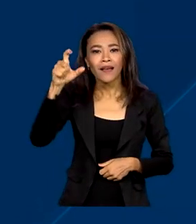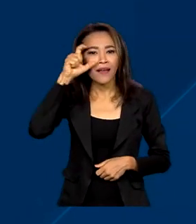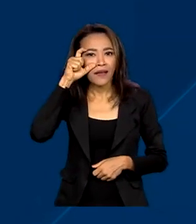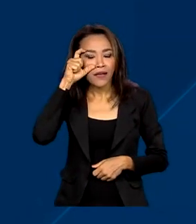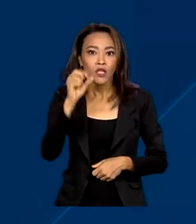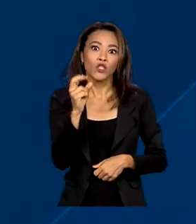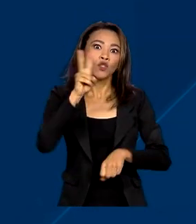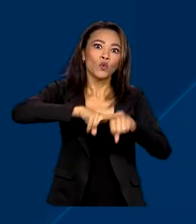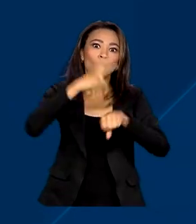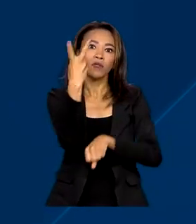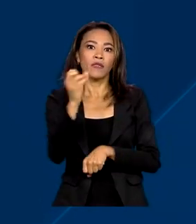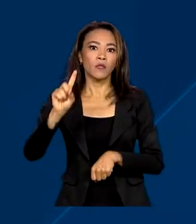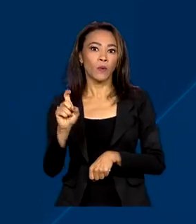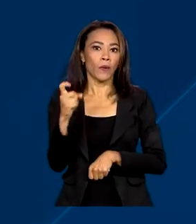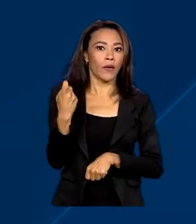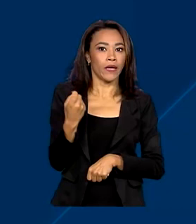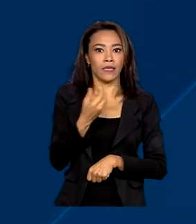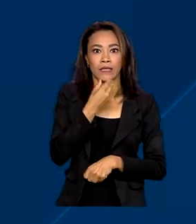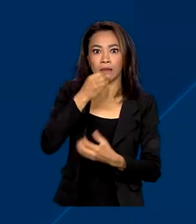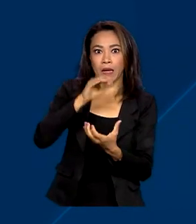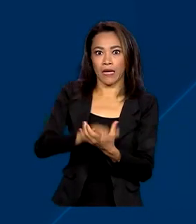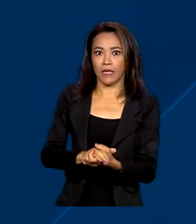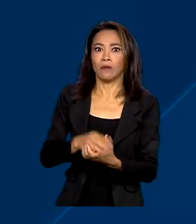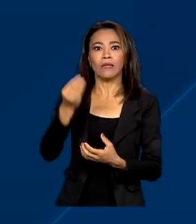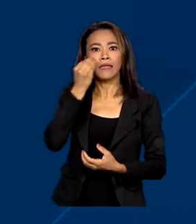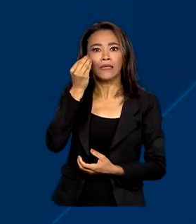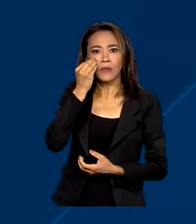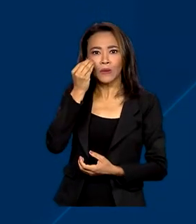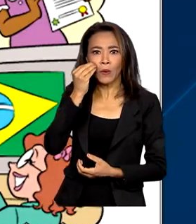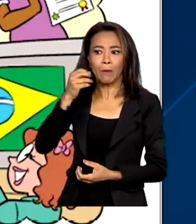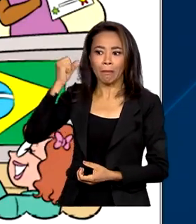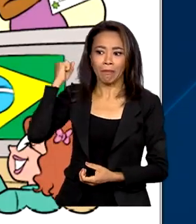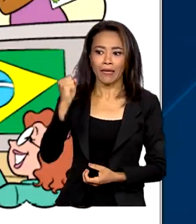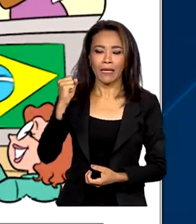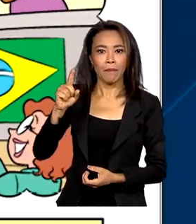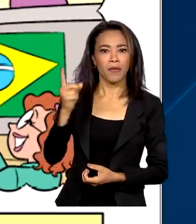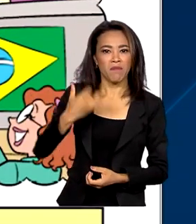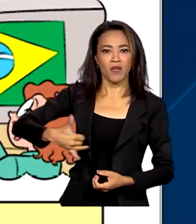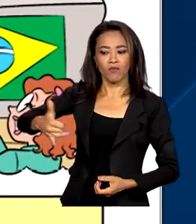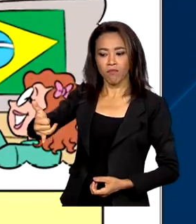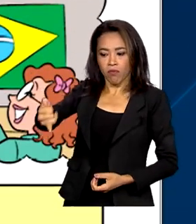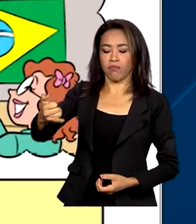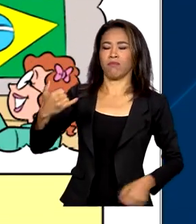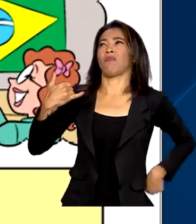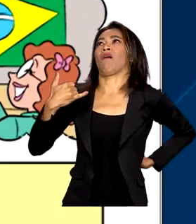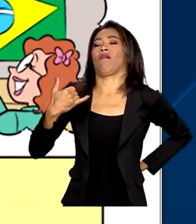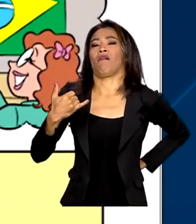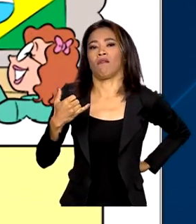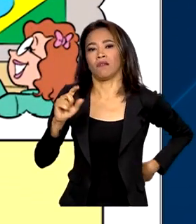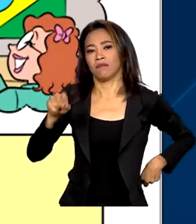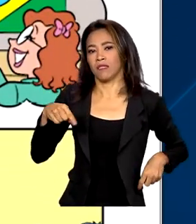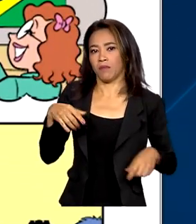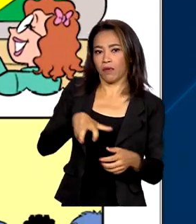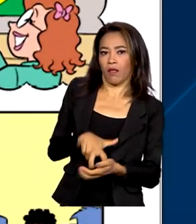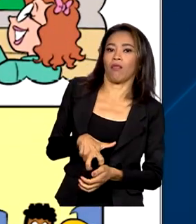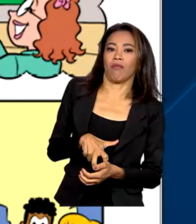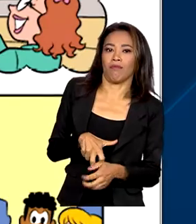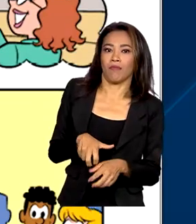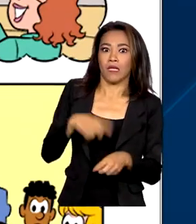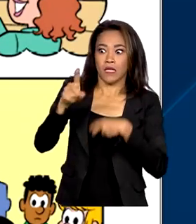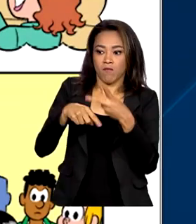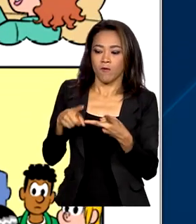ex-marido dela tentou matá-la. Na primeira, com um tiro nas costas, que a deixou paraplégica. Depois, tentou